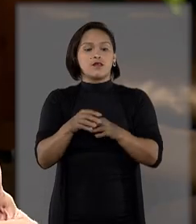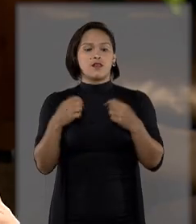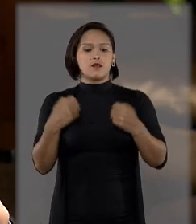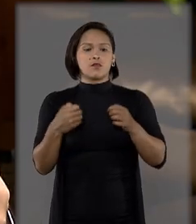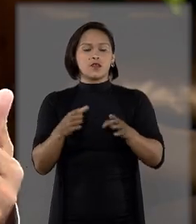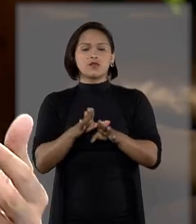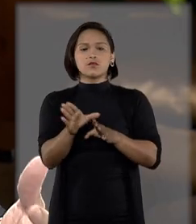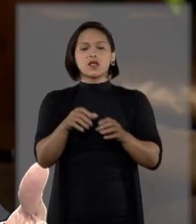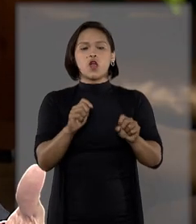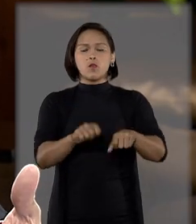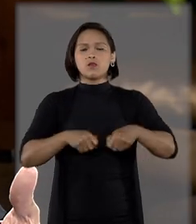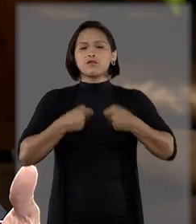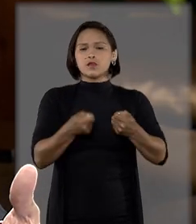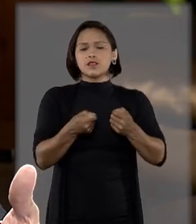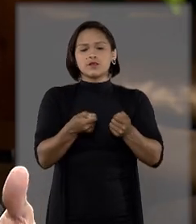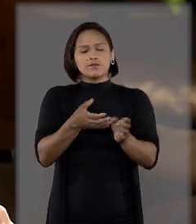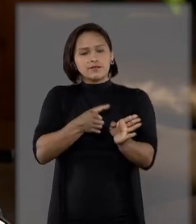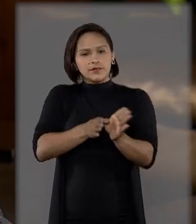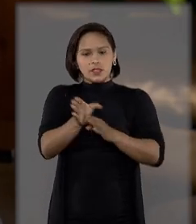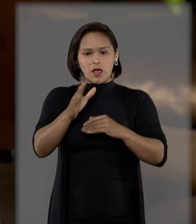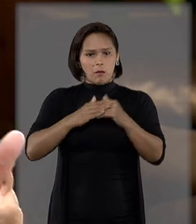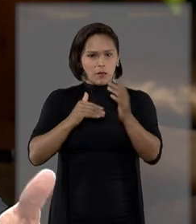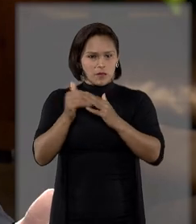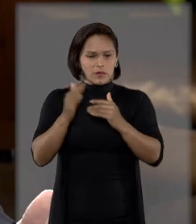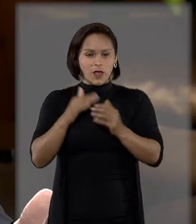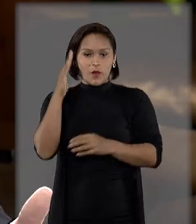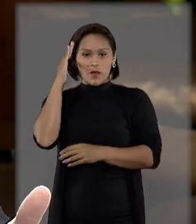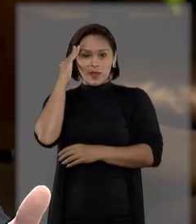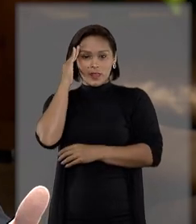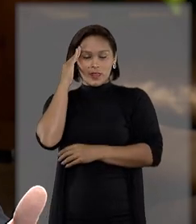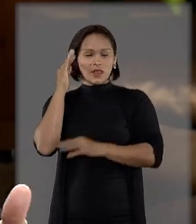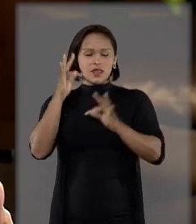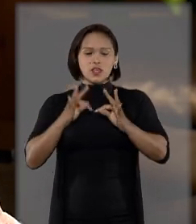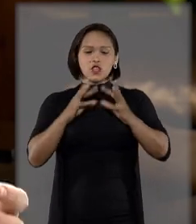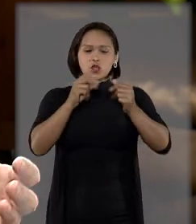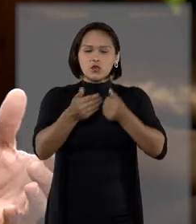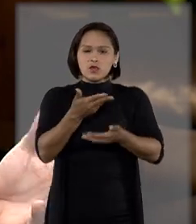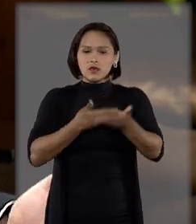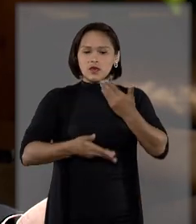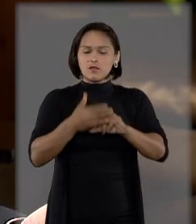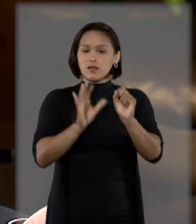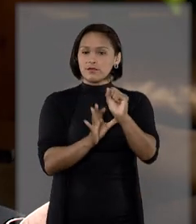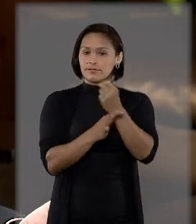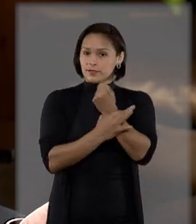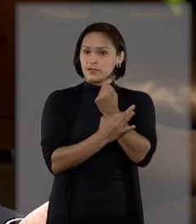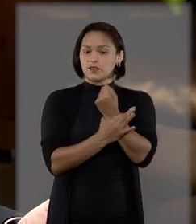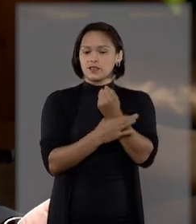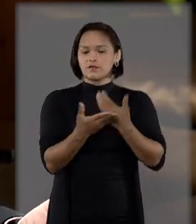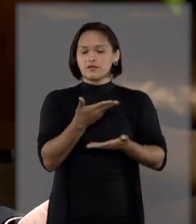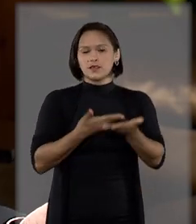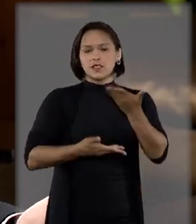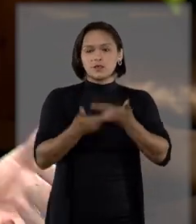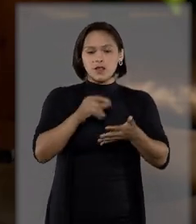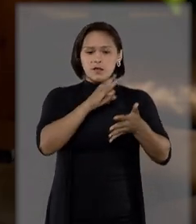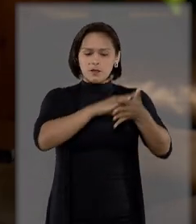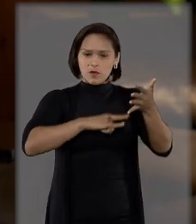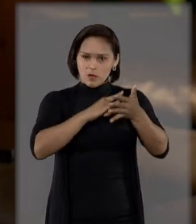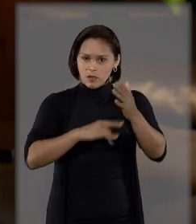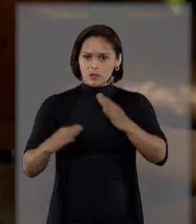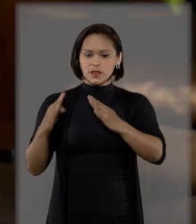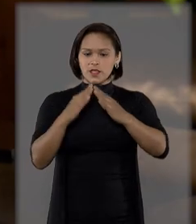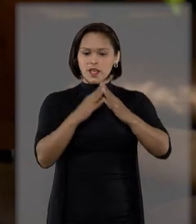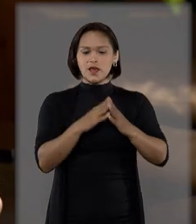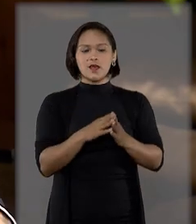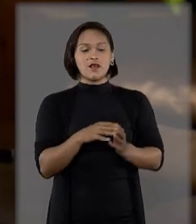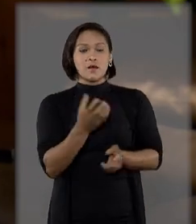tem um compromisso profissional de entender sobre a atividade e dar segurança nas transações imobiliárias para aqueles que